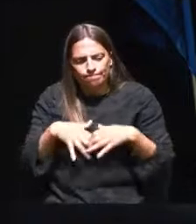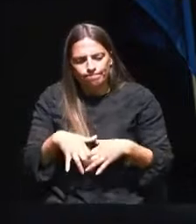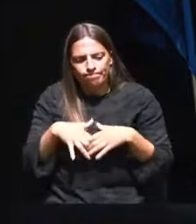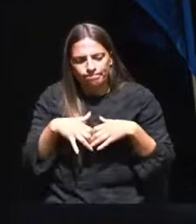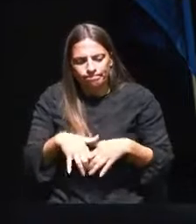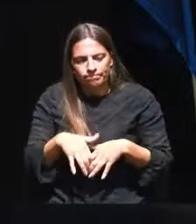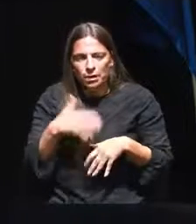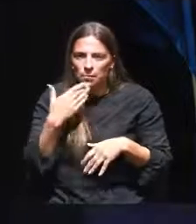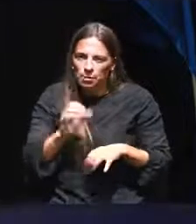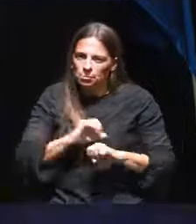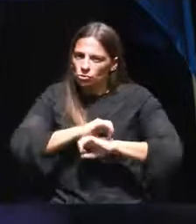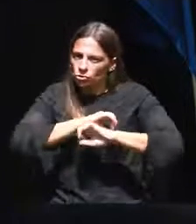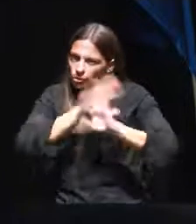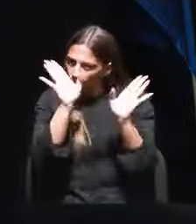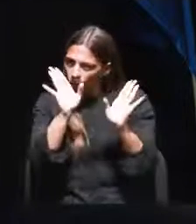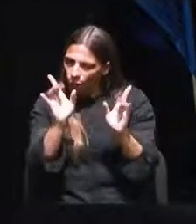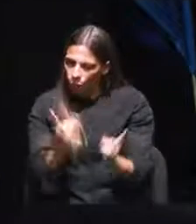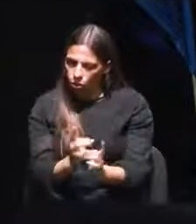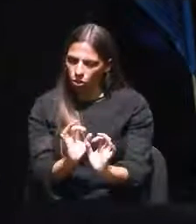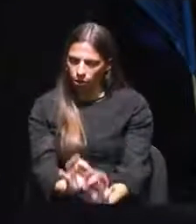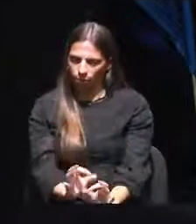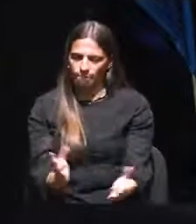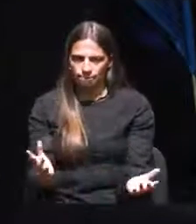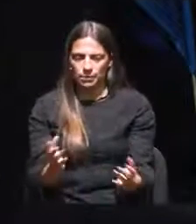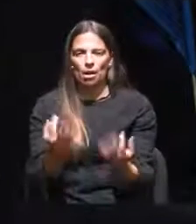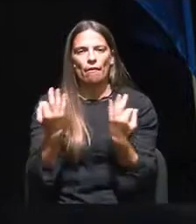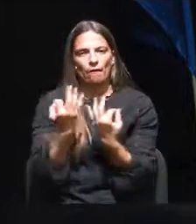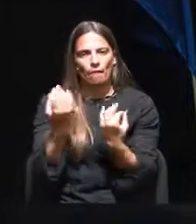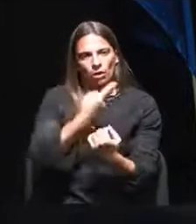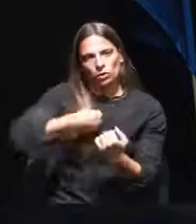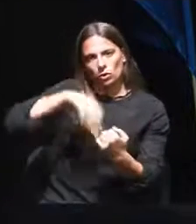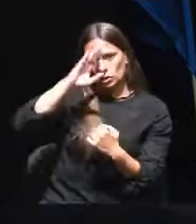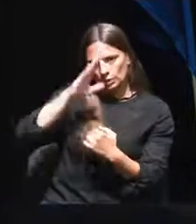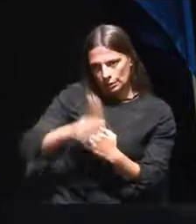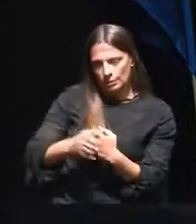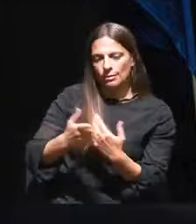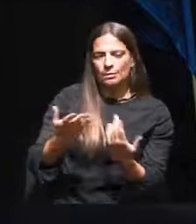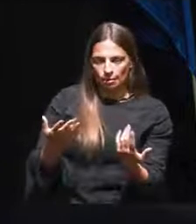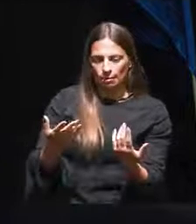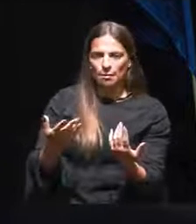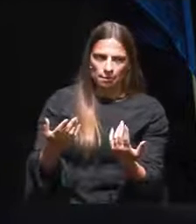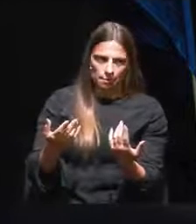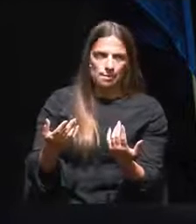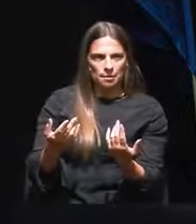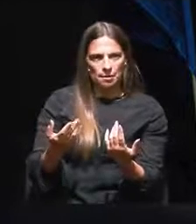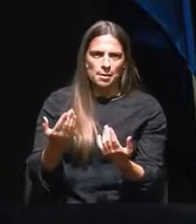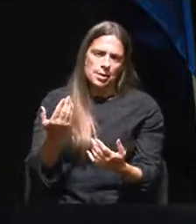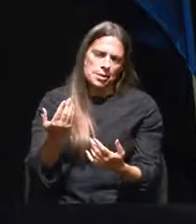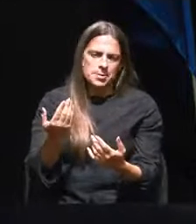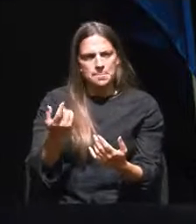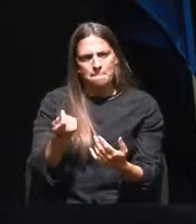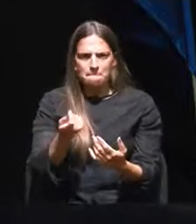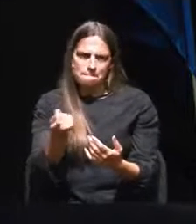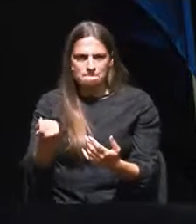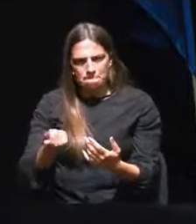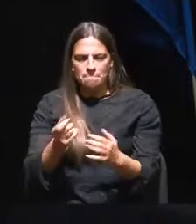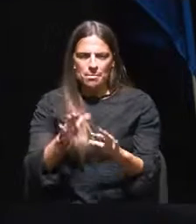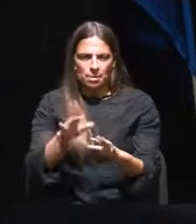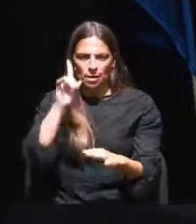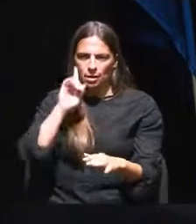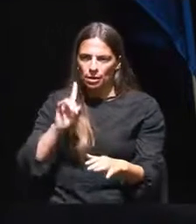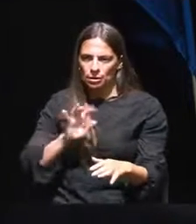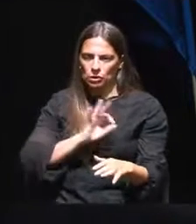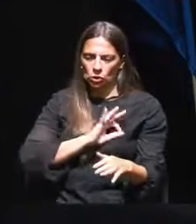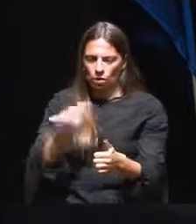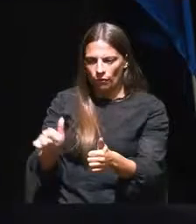solicitamos esclarecimentos muito concidos. Embora reconhecendo-se ainda um valor escasso, a Senhora Vereadora